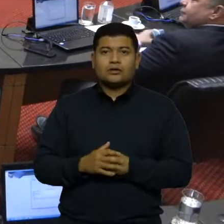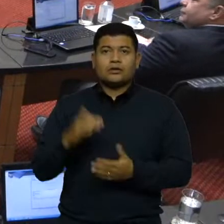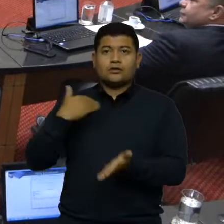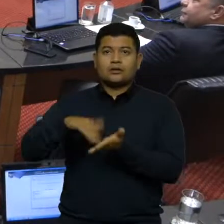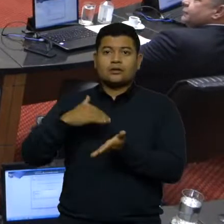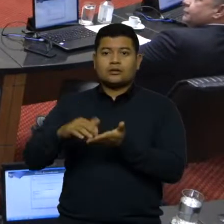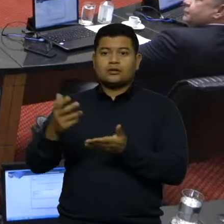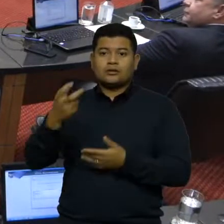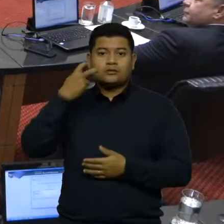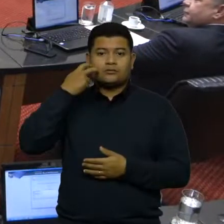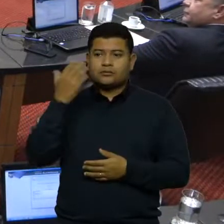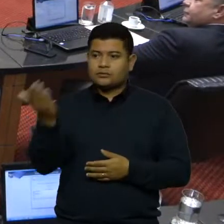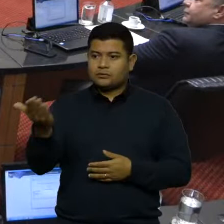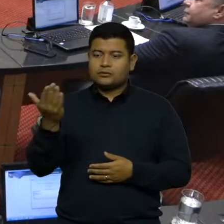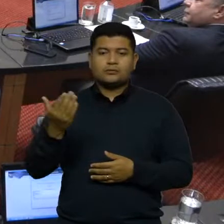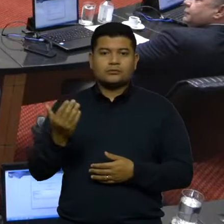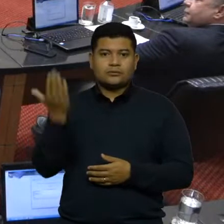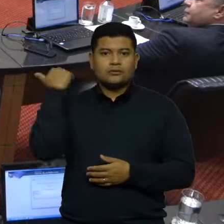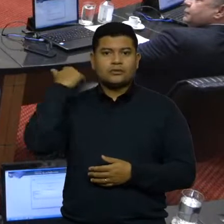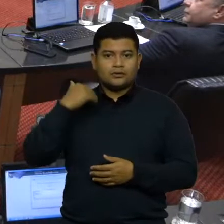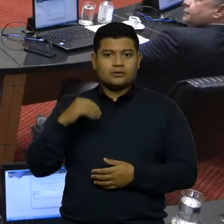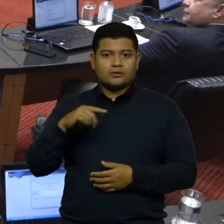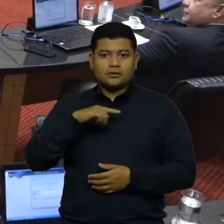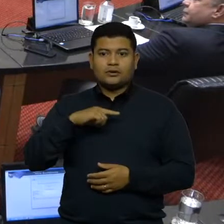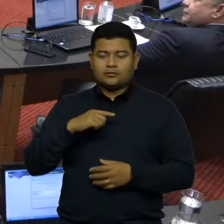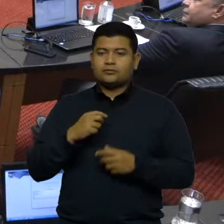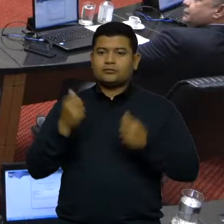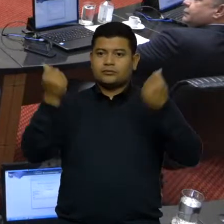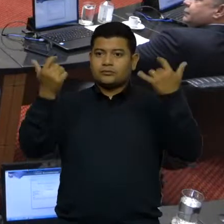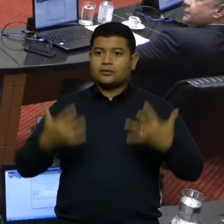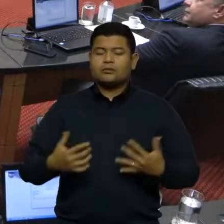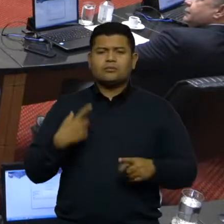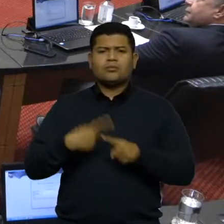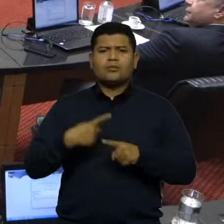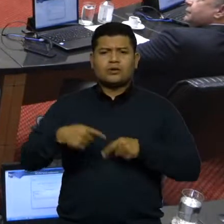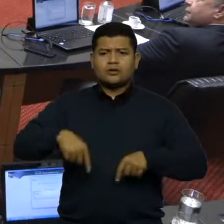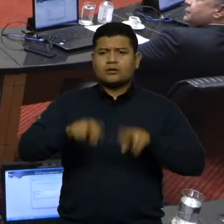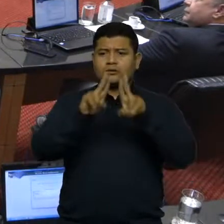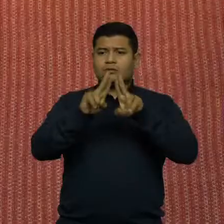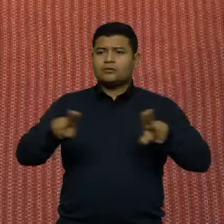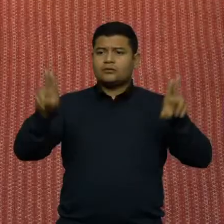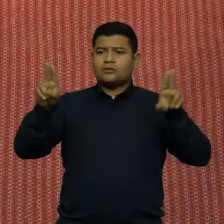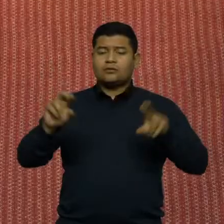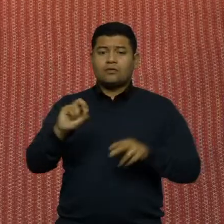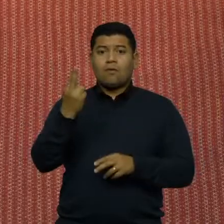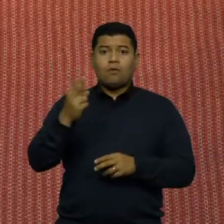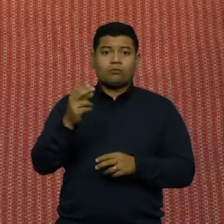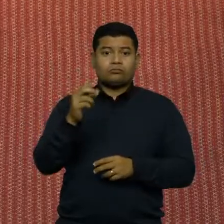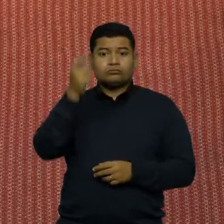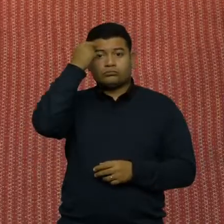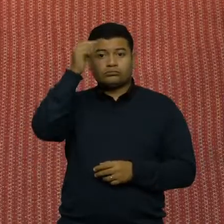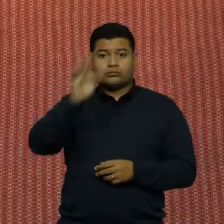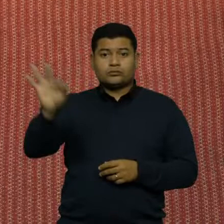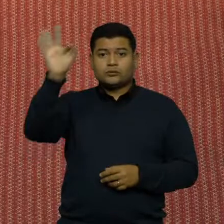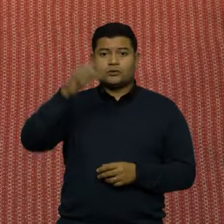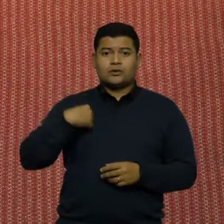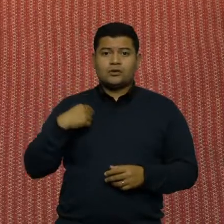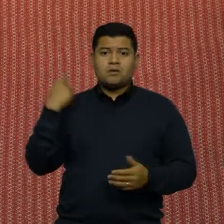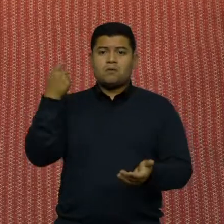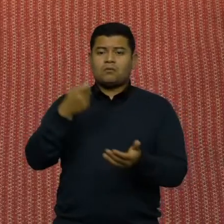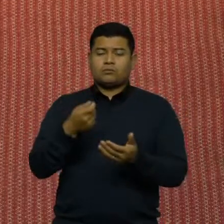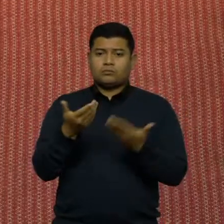contas. Por que que a Universidade Federal nesse país não presta contas para ninguém? A independência.